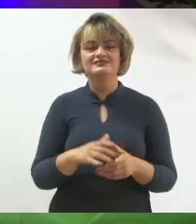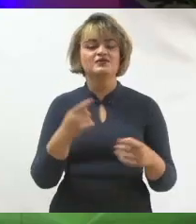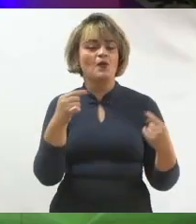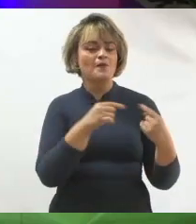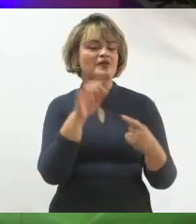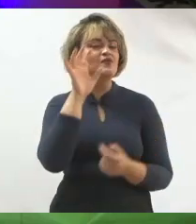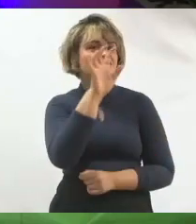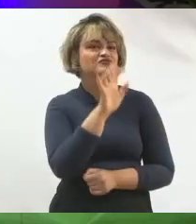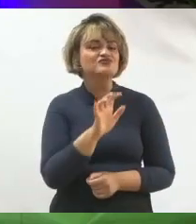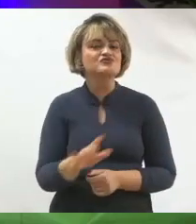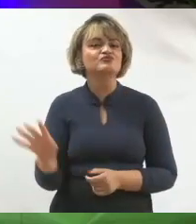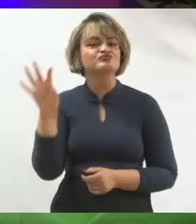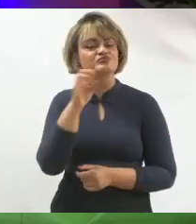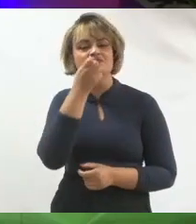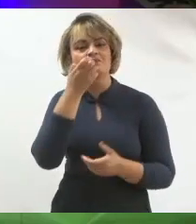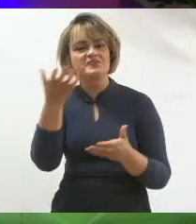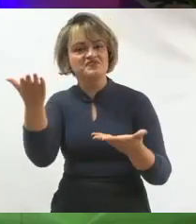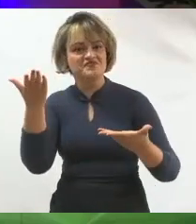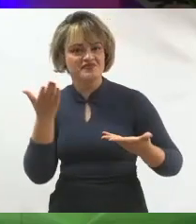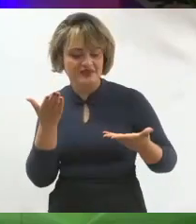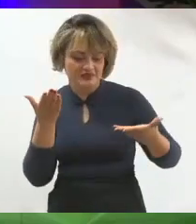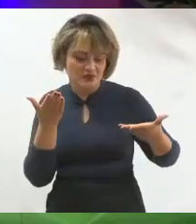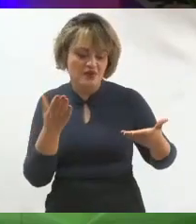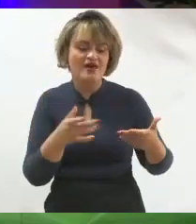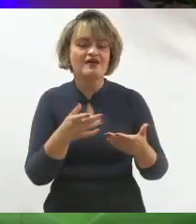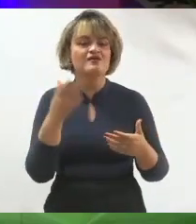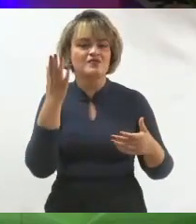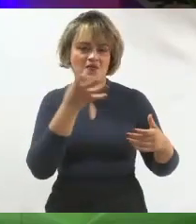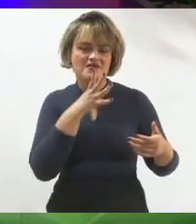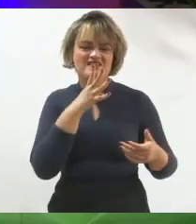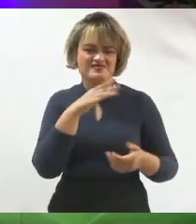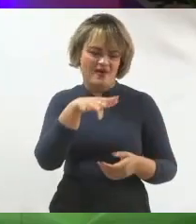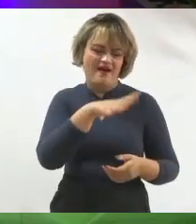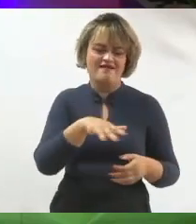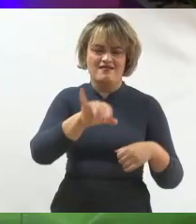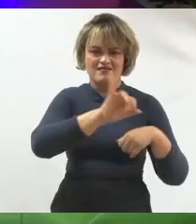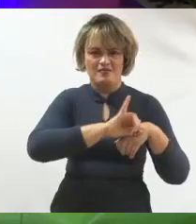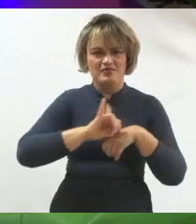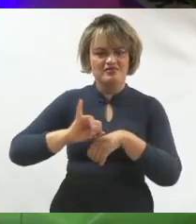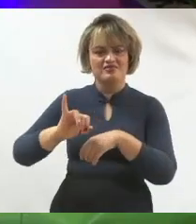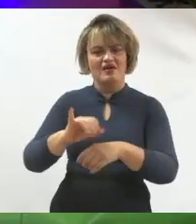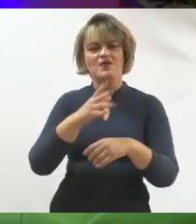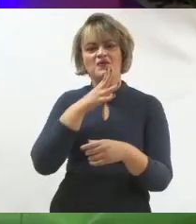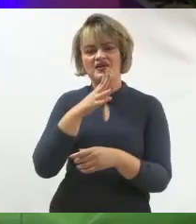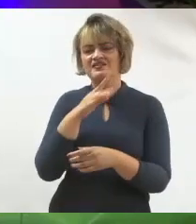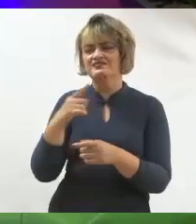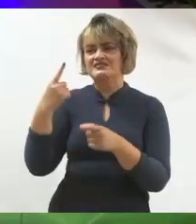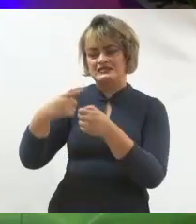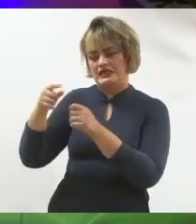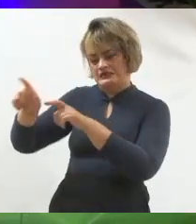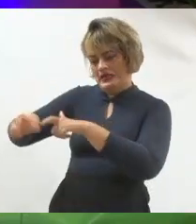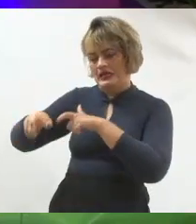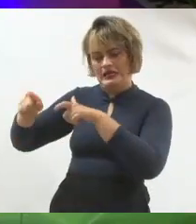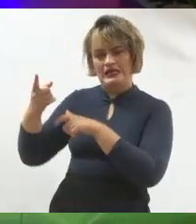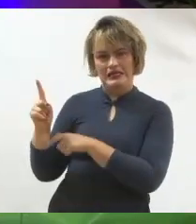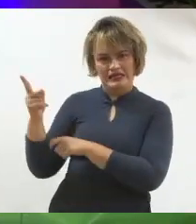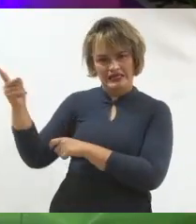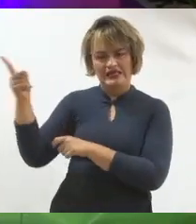regiões. Sejam bem-vindos. Conheço a maioria das capitais, conheço a cidade do interior, conheço